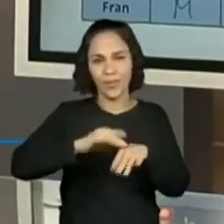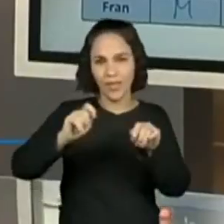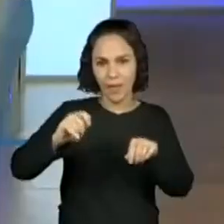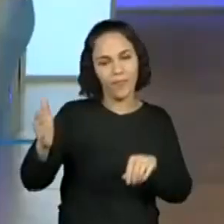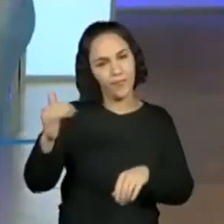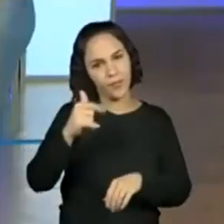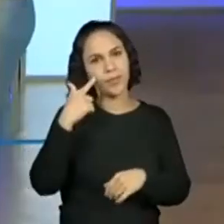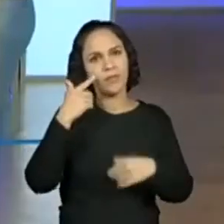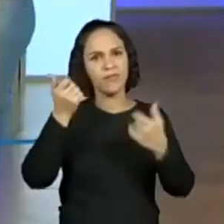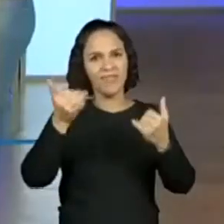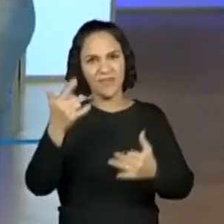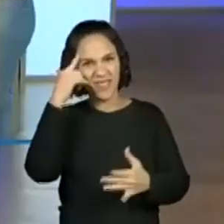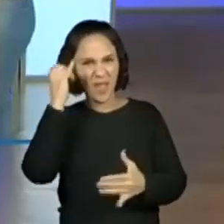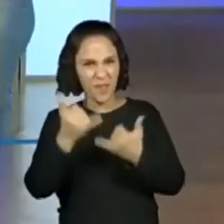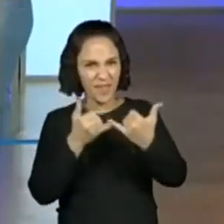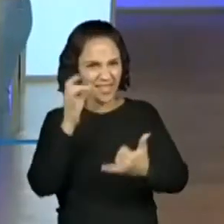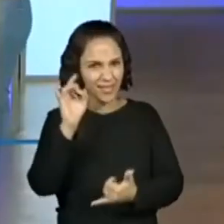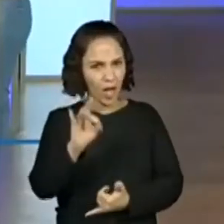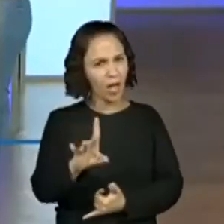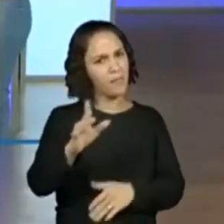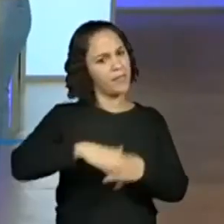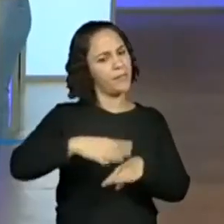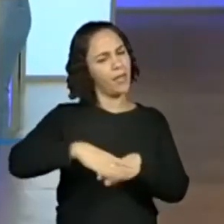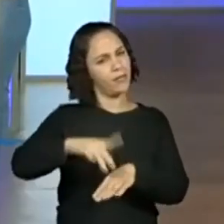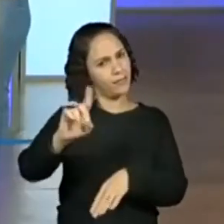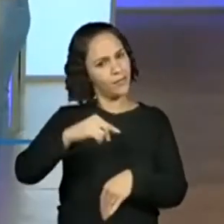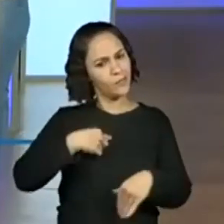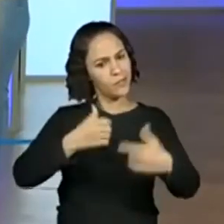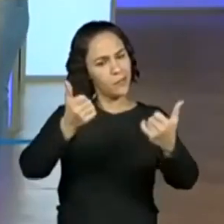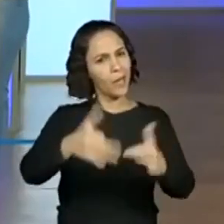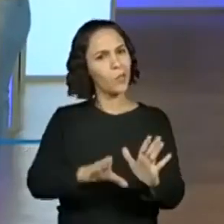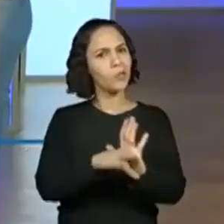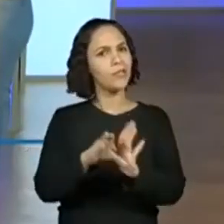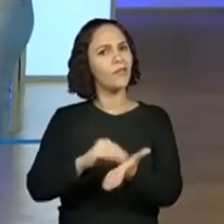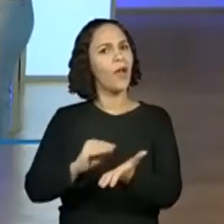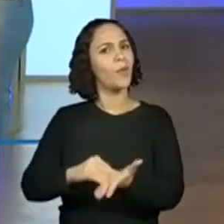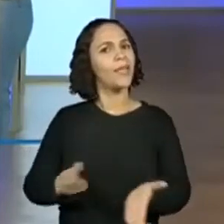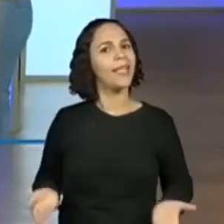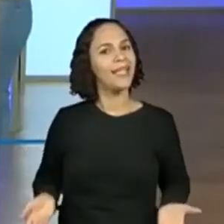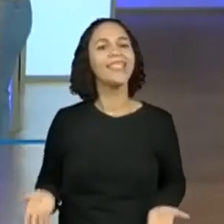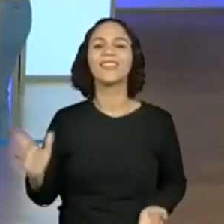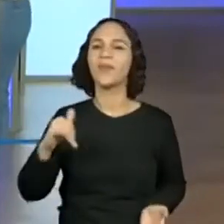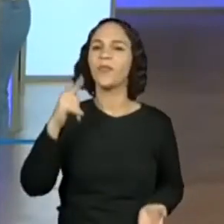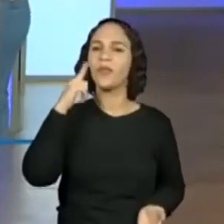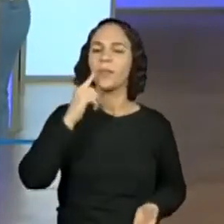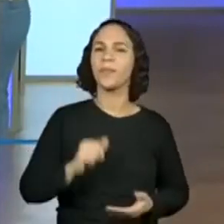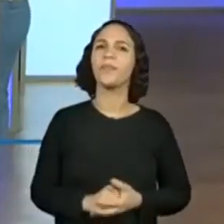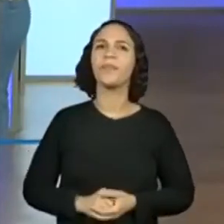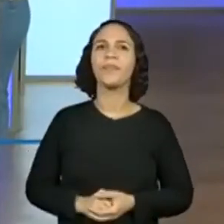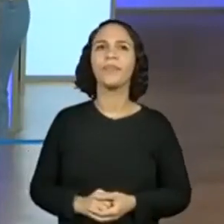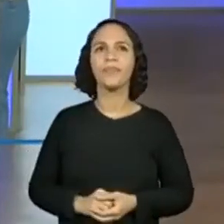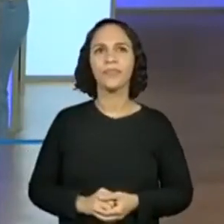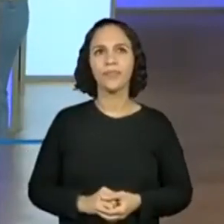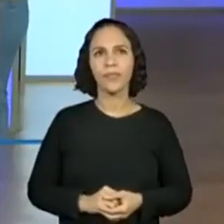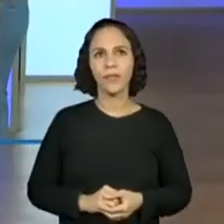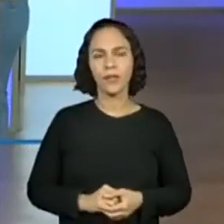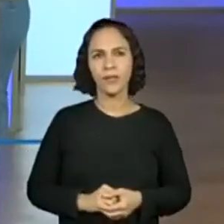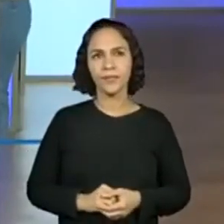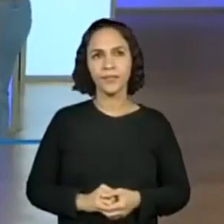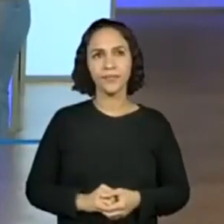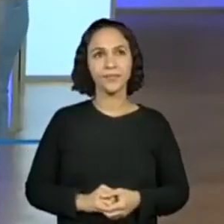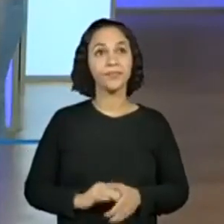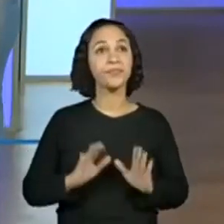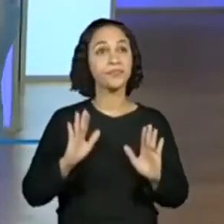Então, vamos lá, né? Porque não é só de brincadeira que vive a matemática, né? Vamos, então, agora entender o que aconteceu aqui. Certo?